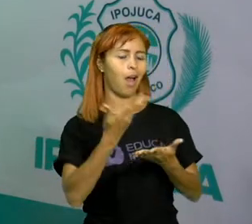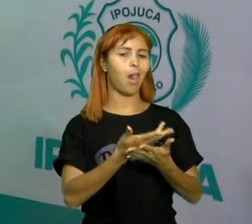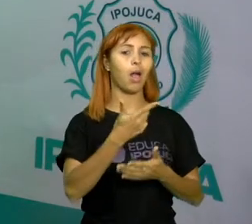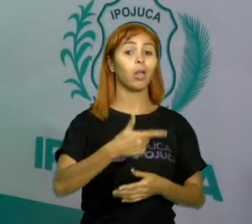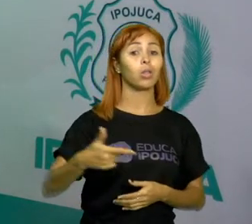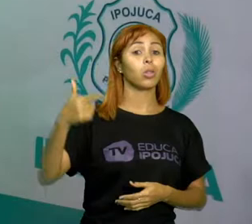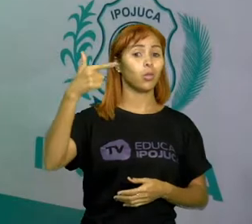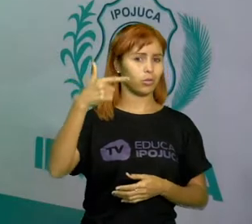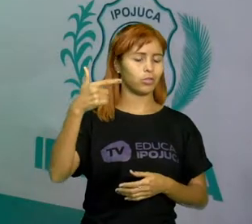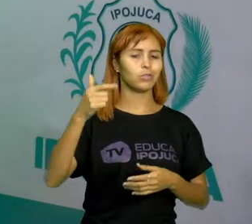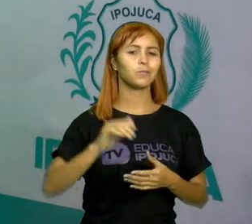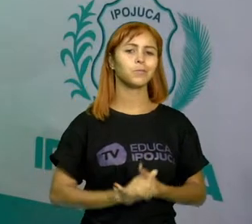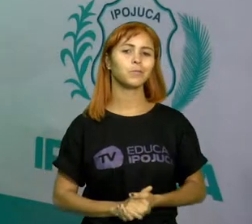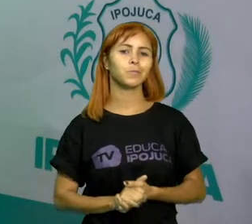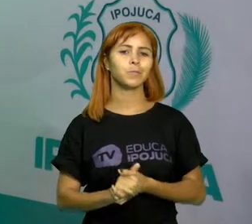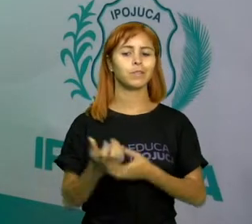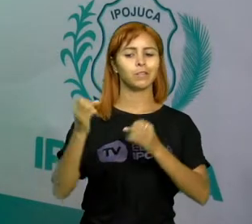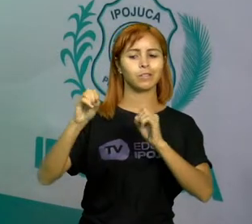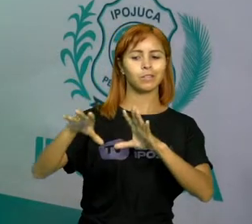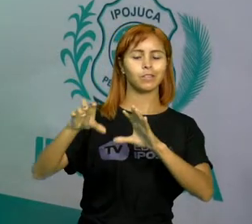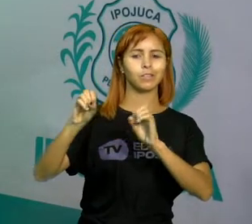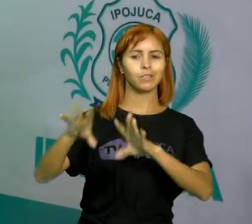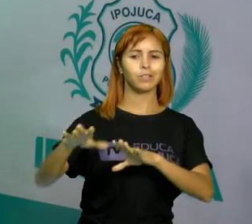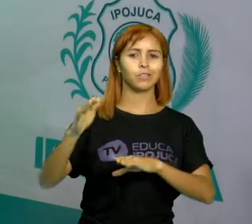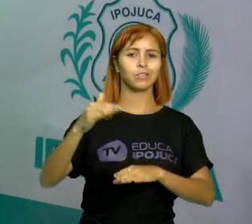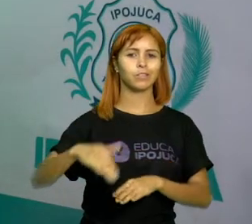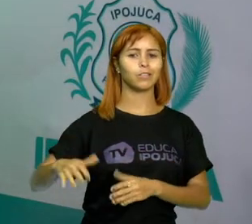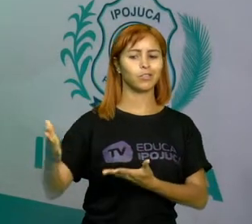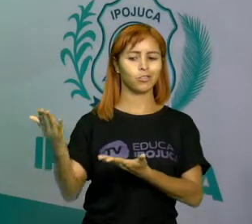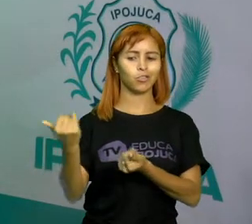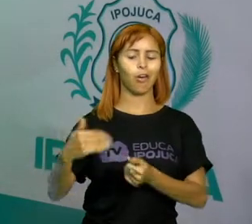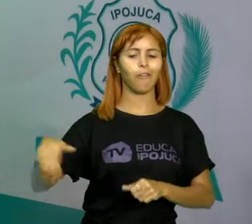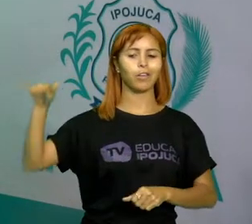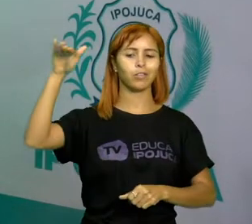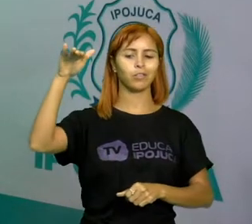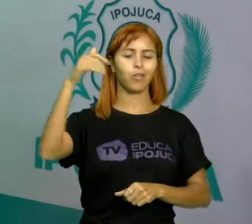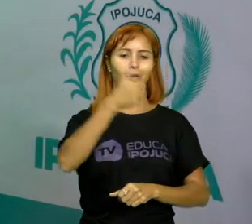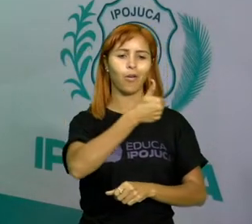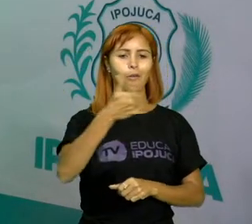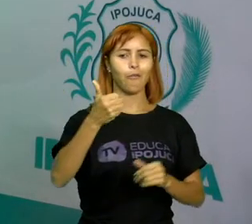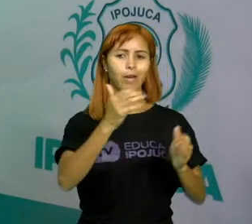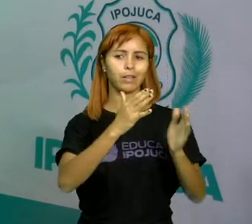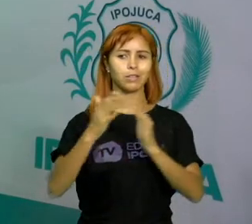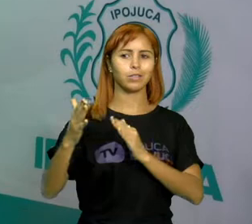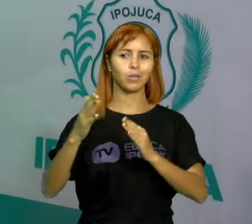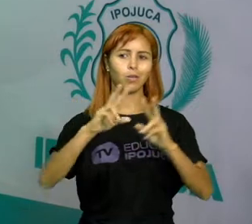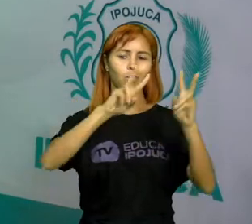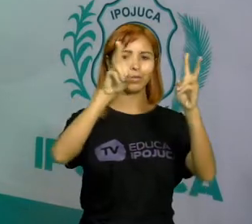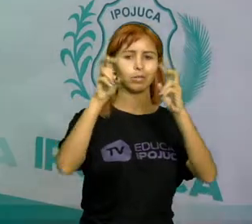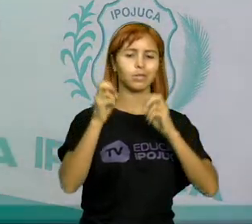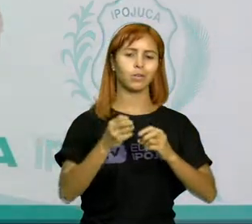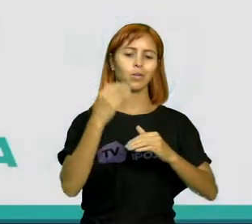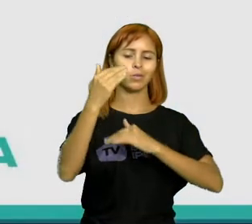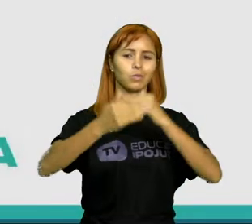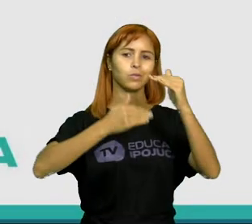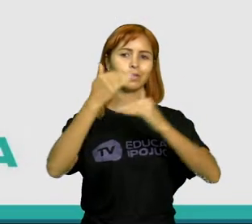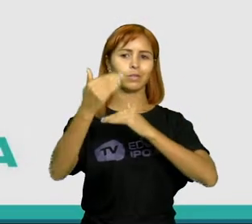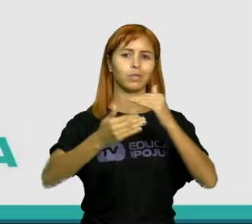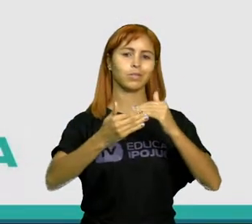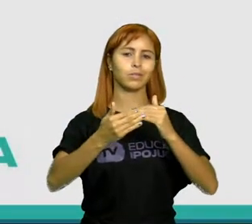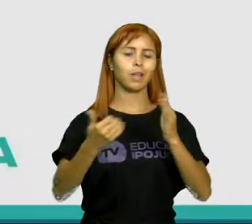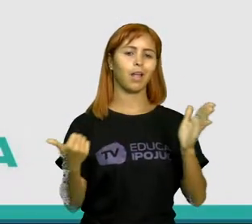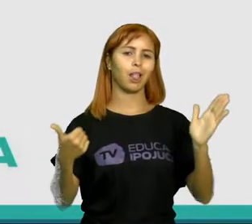2, para a educação dos jovens e adultos da fase 1, com o tema Construção da